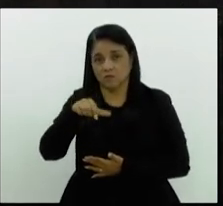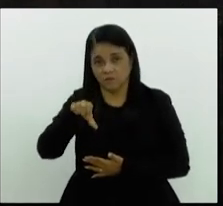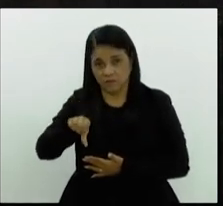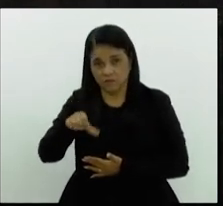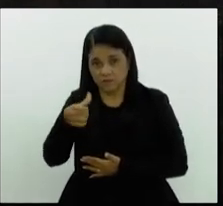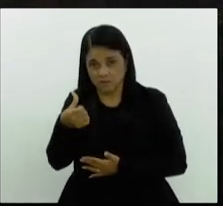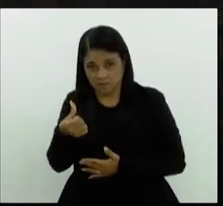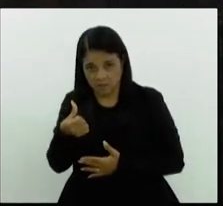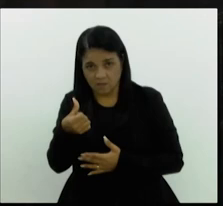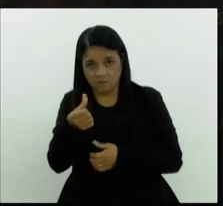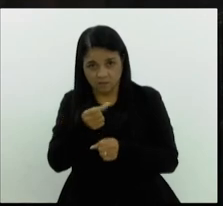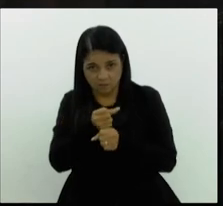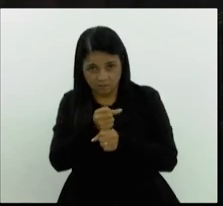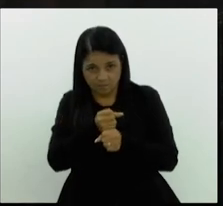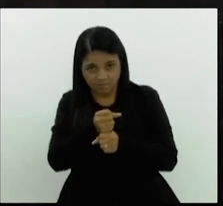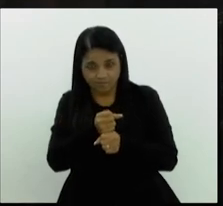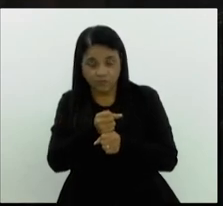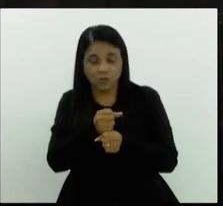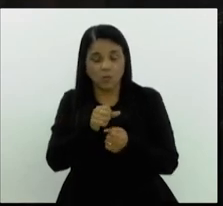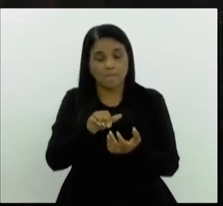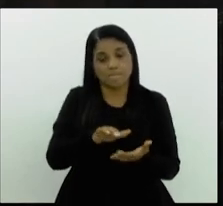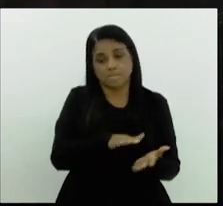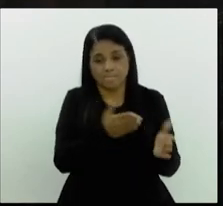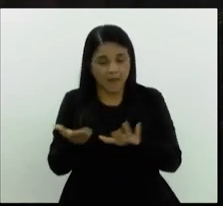o massacre de Eldorado dos Carajás.